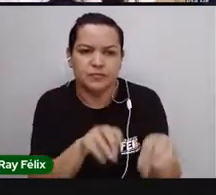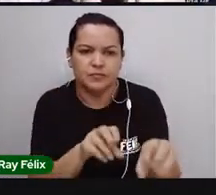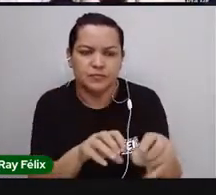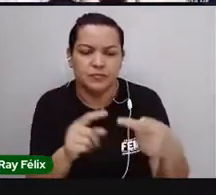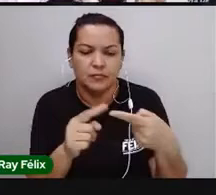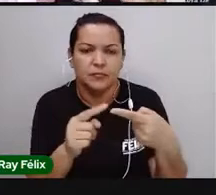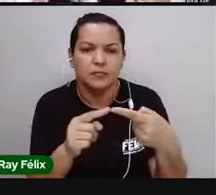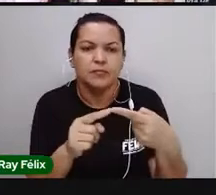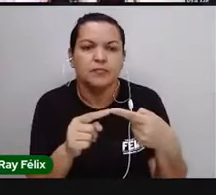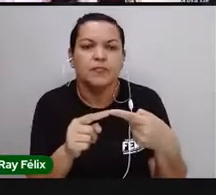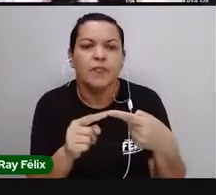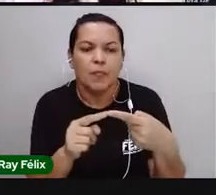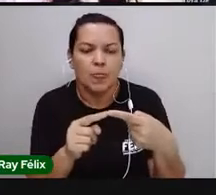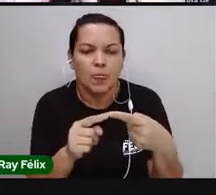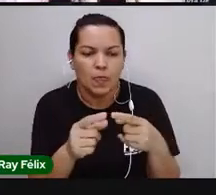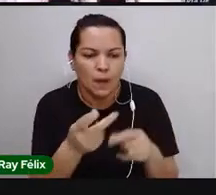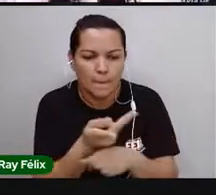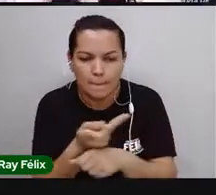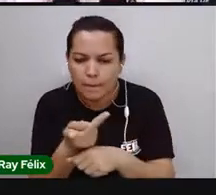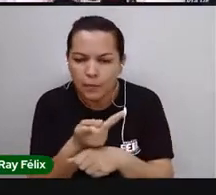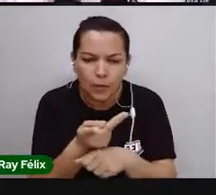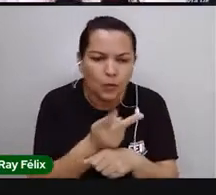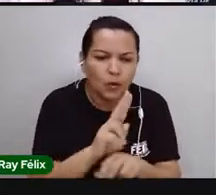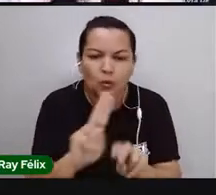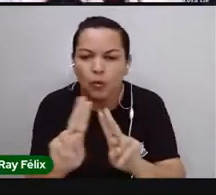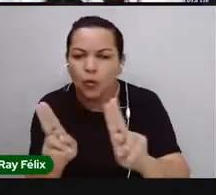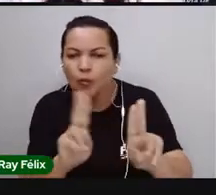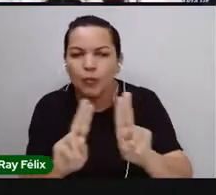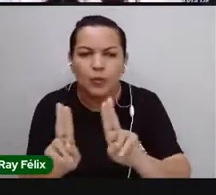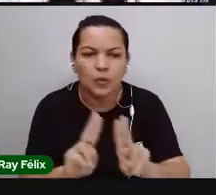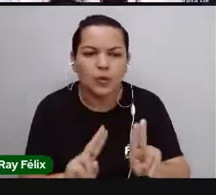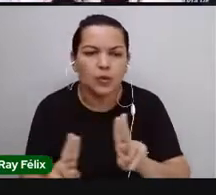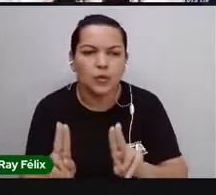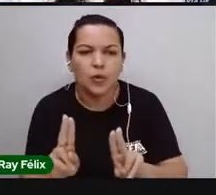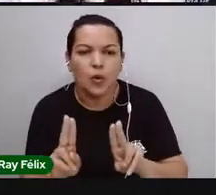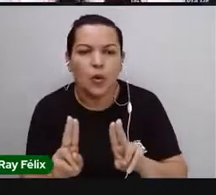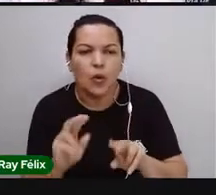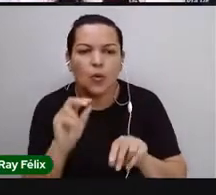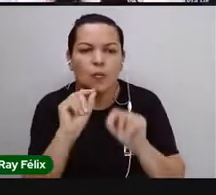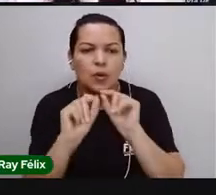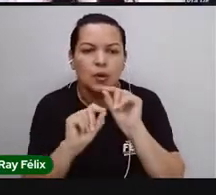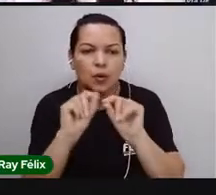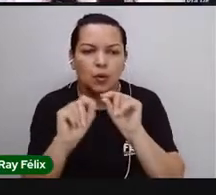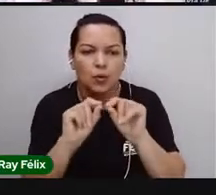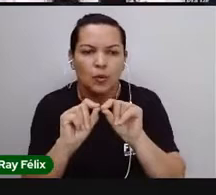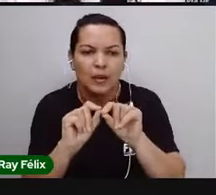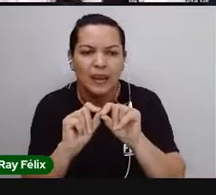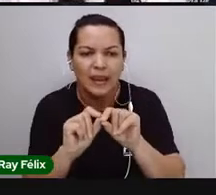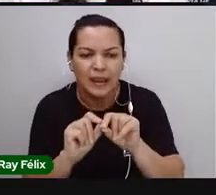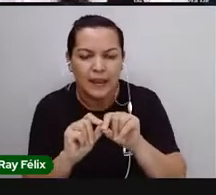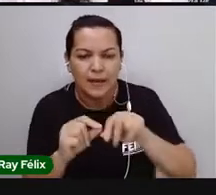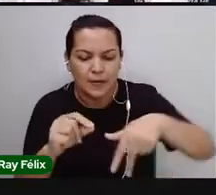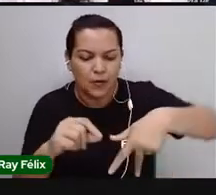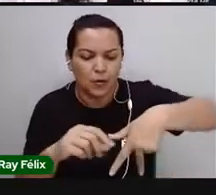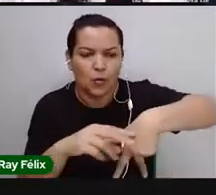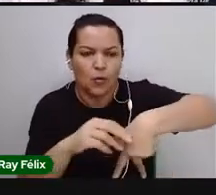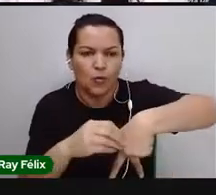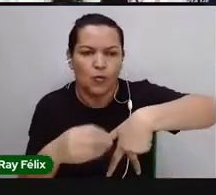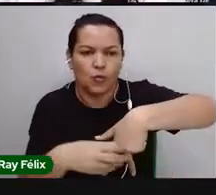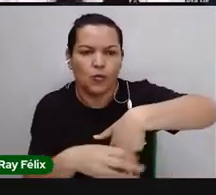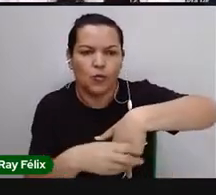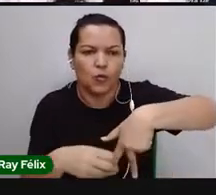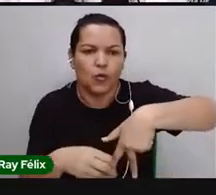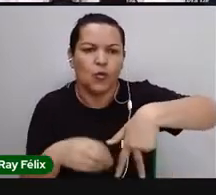objetivo, localizar, nomear e representar graficamente as partes do nosso corpo,